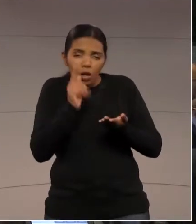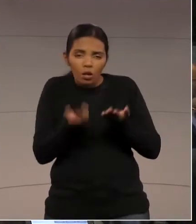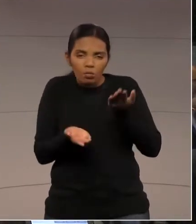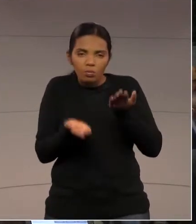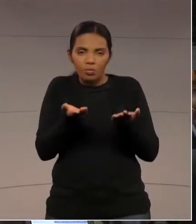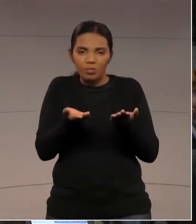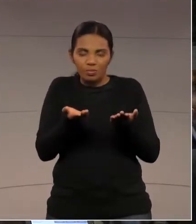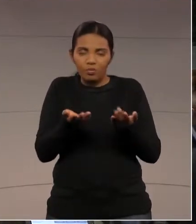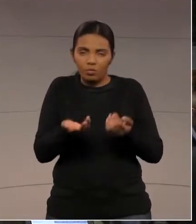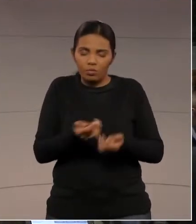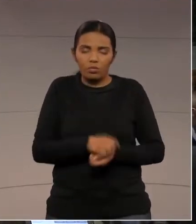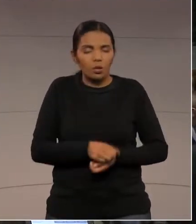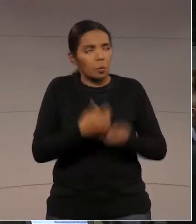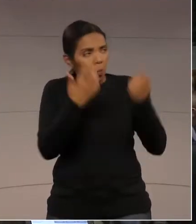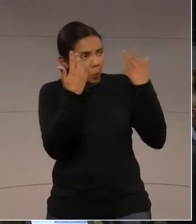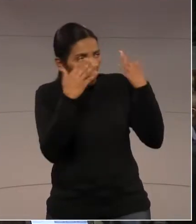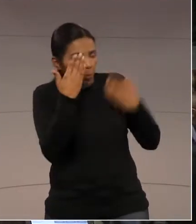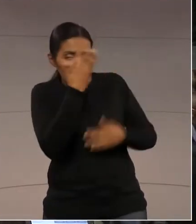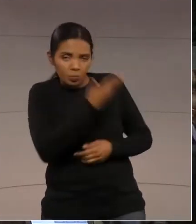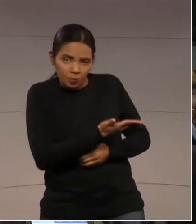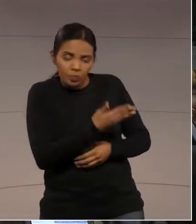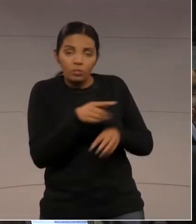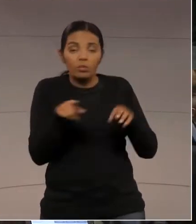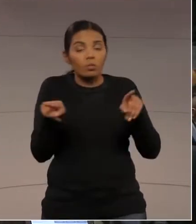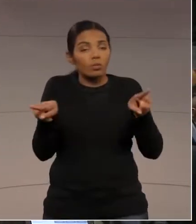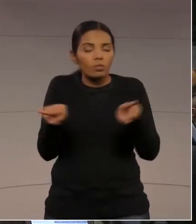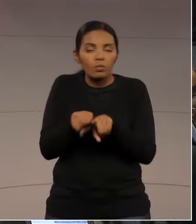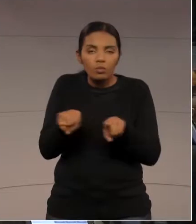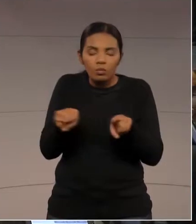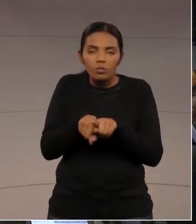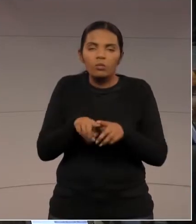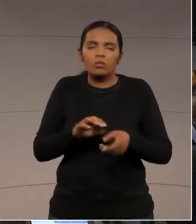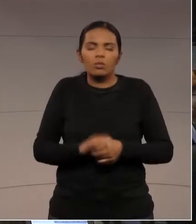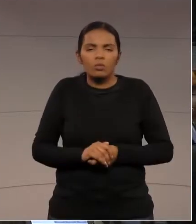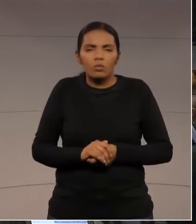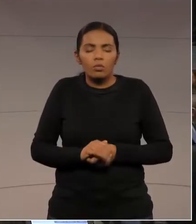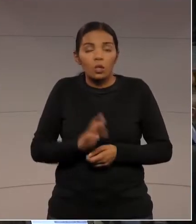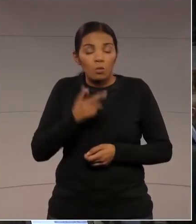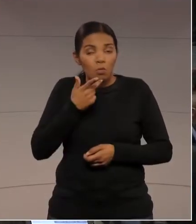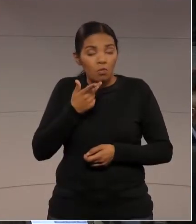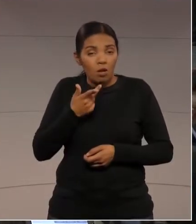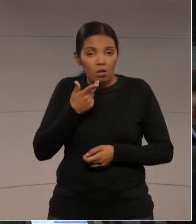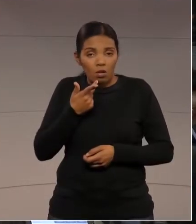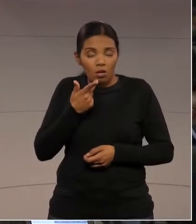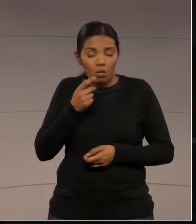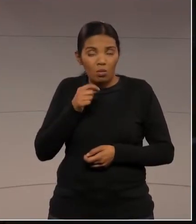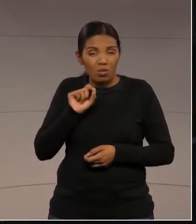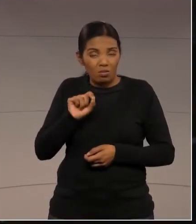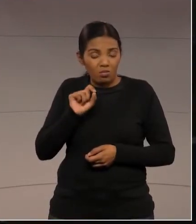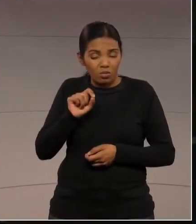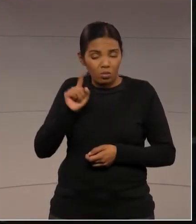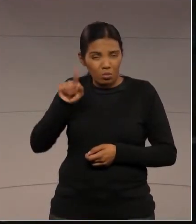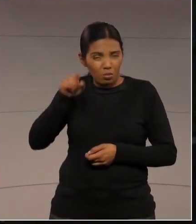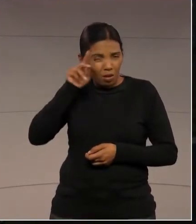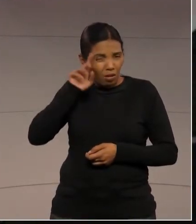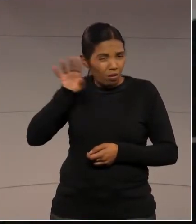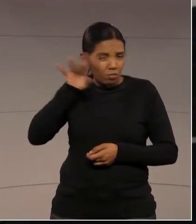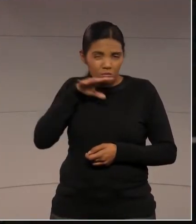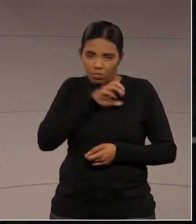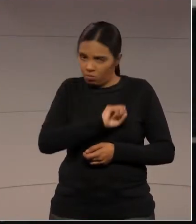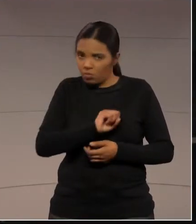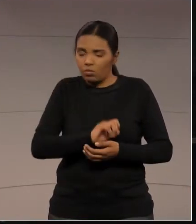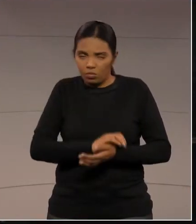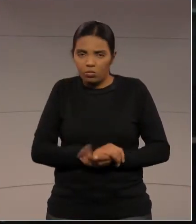Eu quero parabenizá-lo por isso e também quero aqui pontuar uma reflexão muito breve